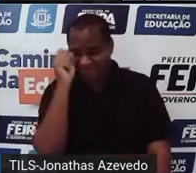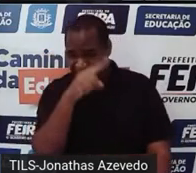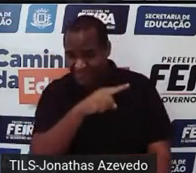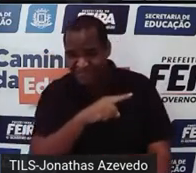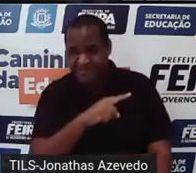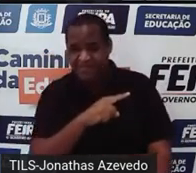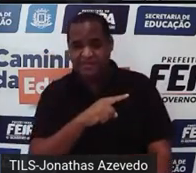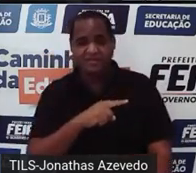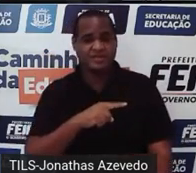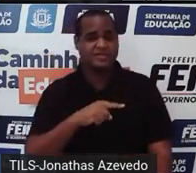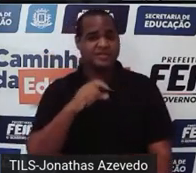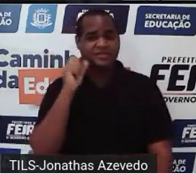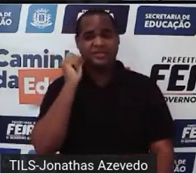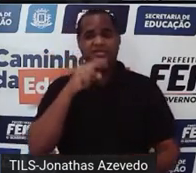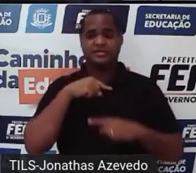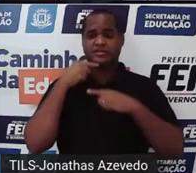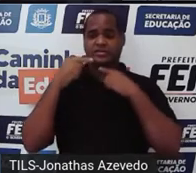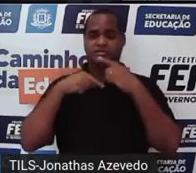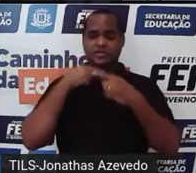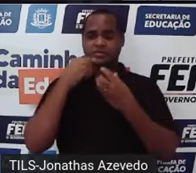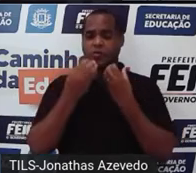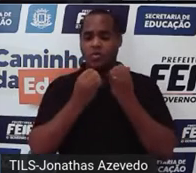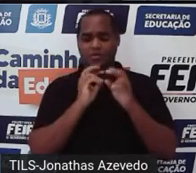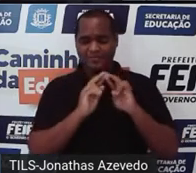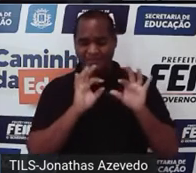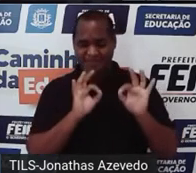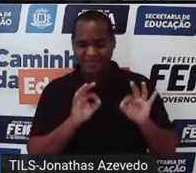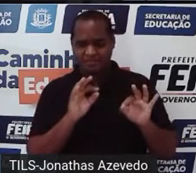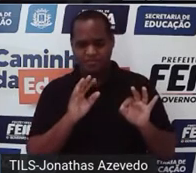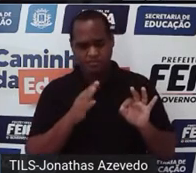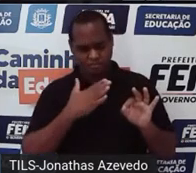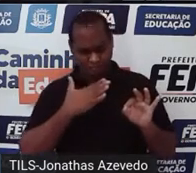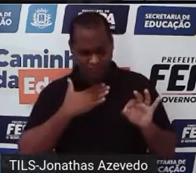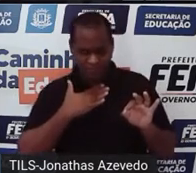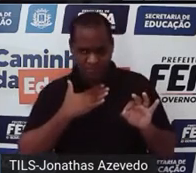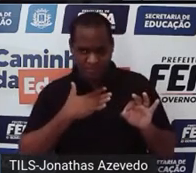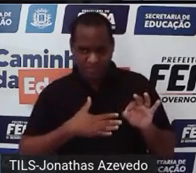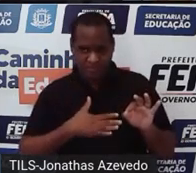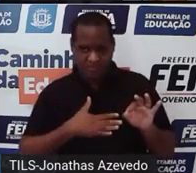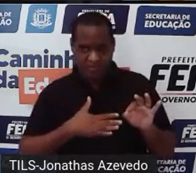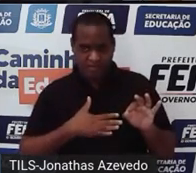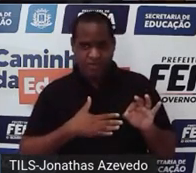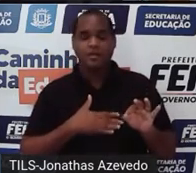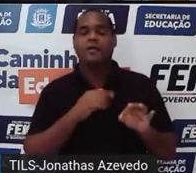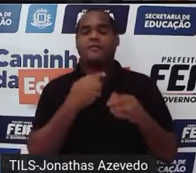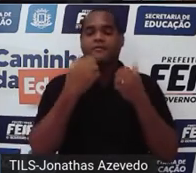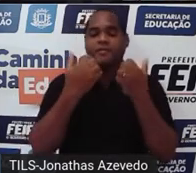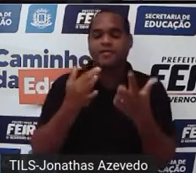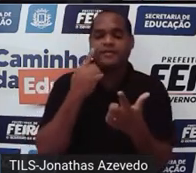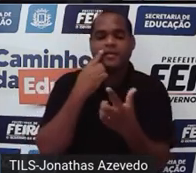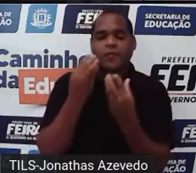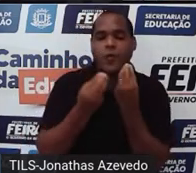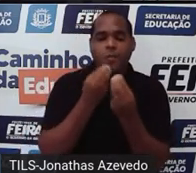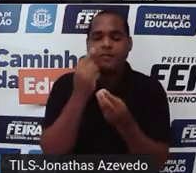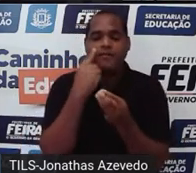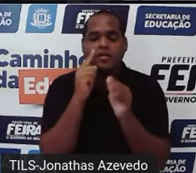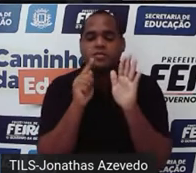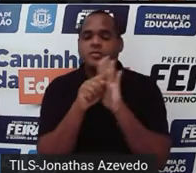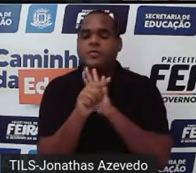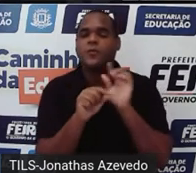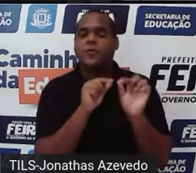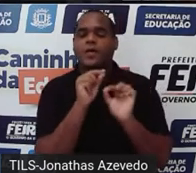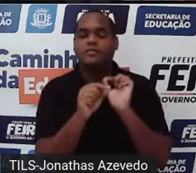se você teve dúvida de como fazer isso, calma, vamos fazer aqui uma espécie de correção disso,